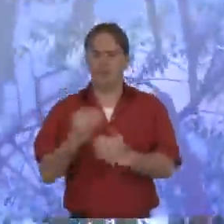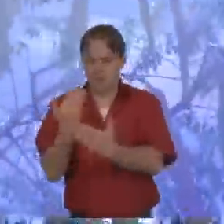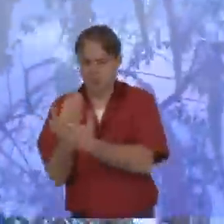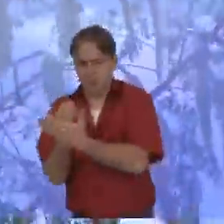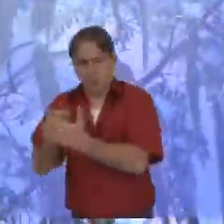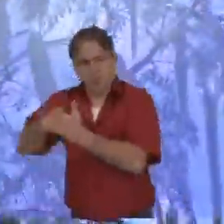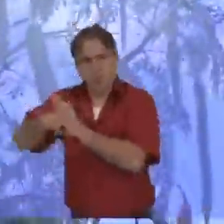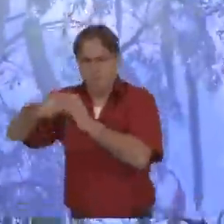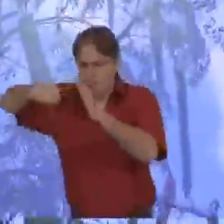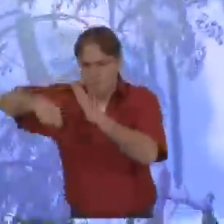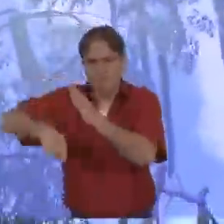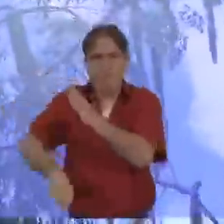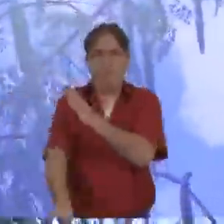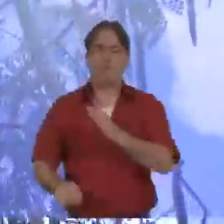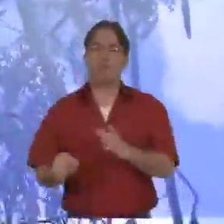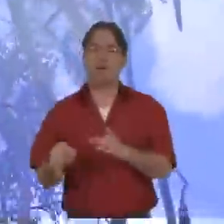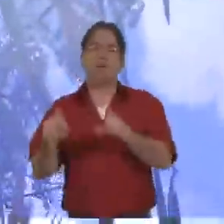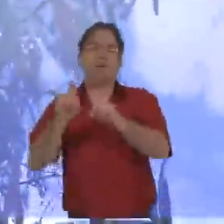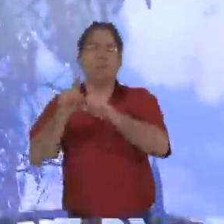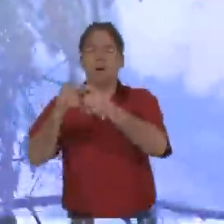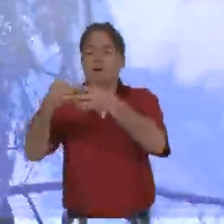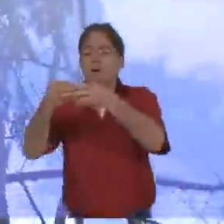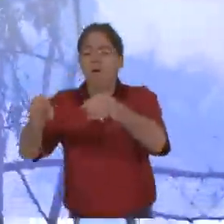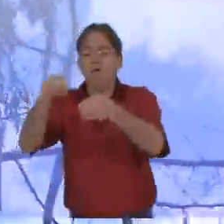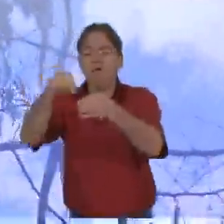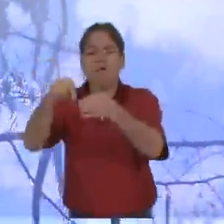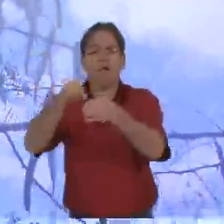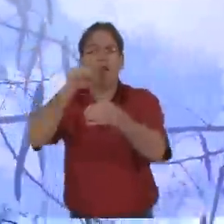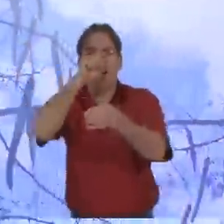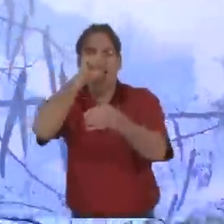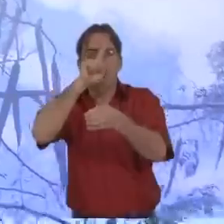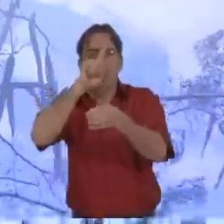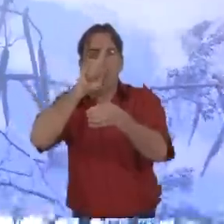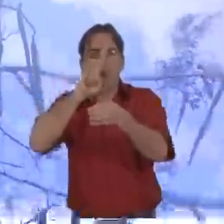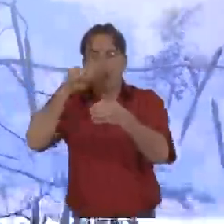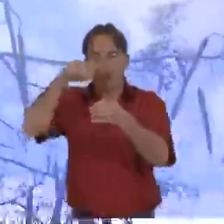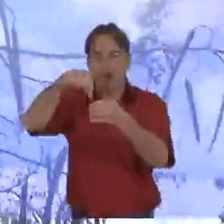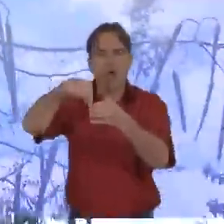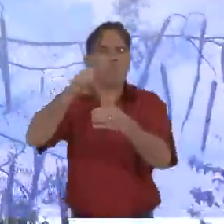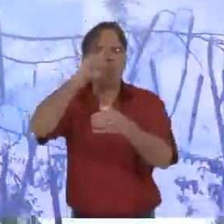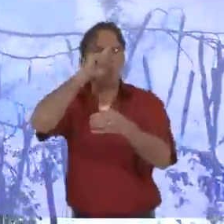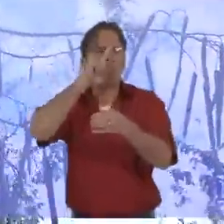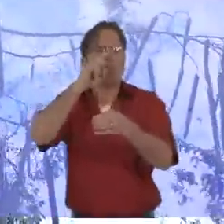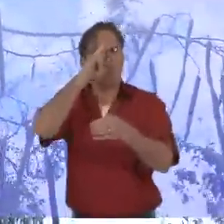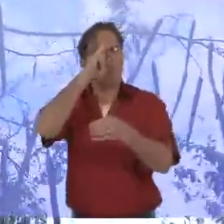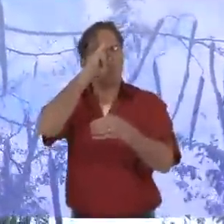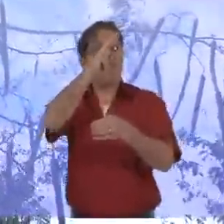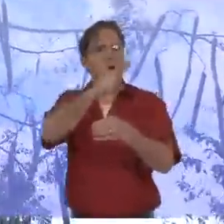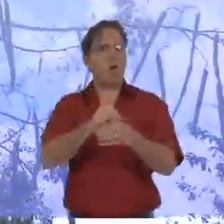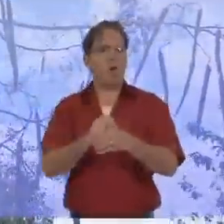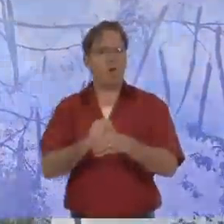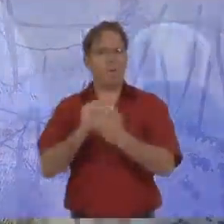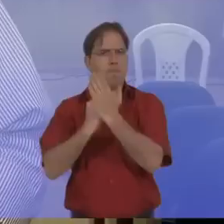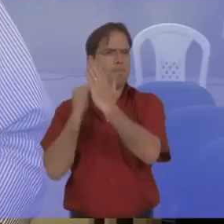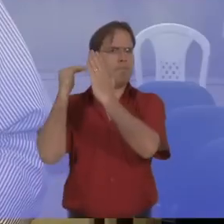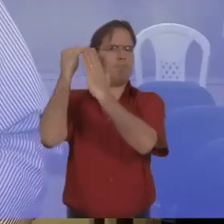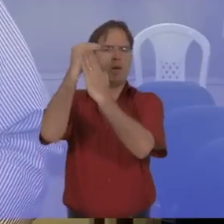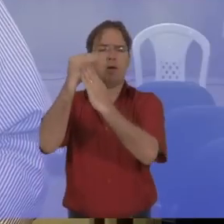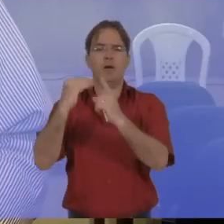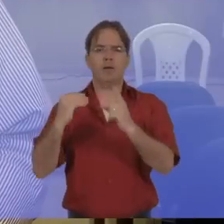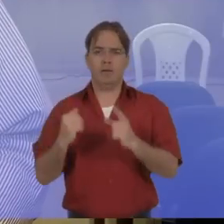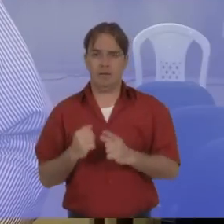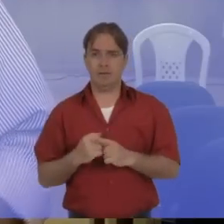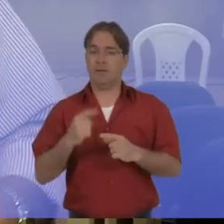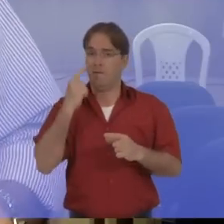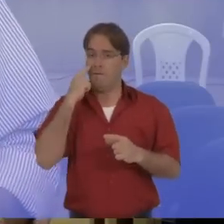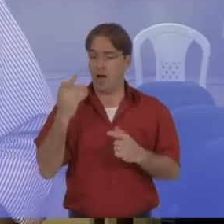aprofundar nisso. Ela pigmenta a gema porque ela tem um grupo de carotenoides muito interessante e estamos investigando agora se existem